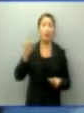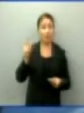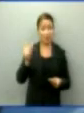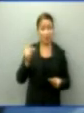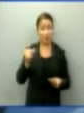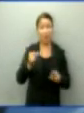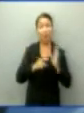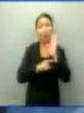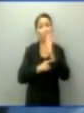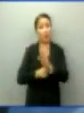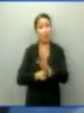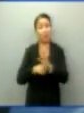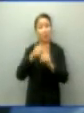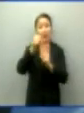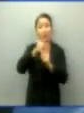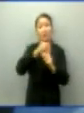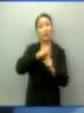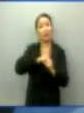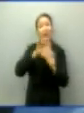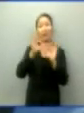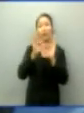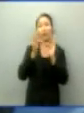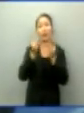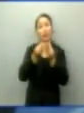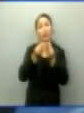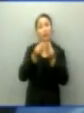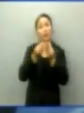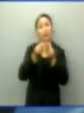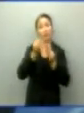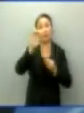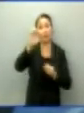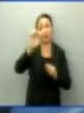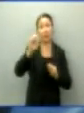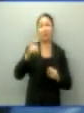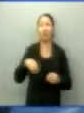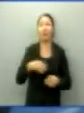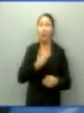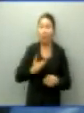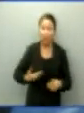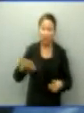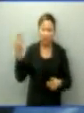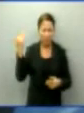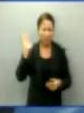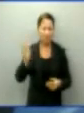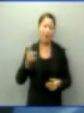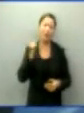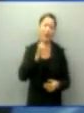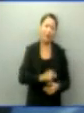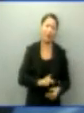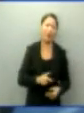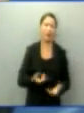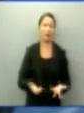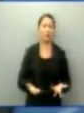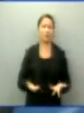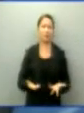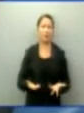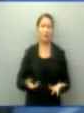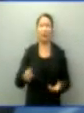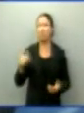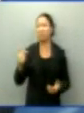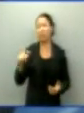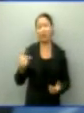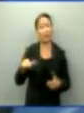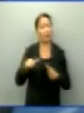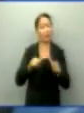Família Estadual. Porque a gente precisa dividir riquezas. Já ganharam bastante, já não estão gerando o emprego e